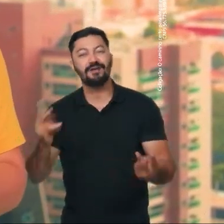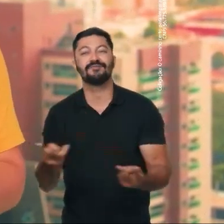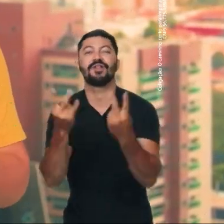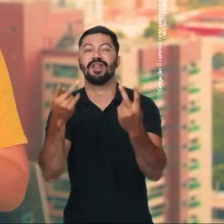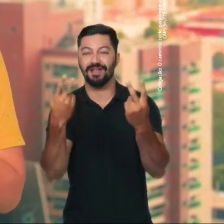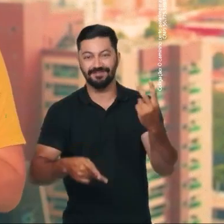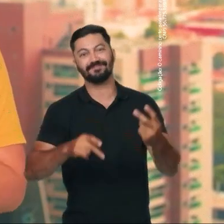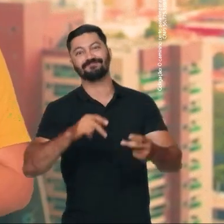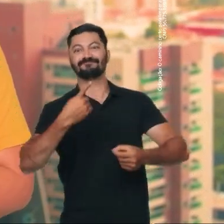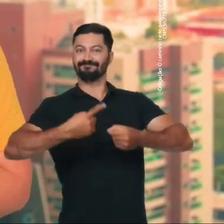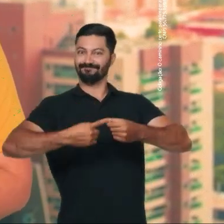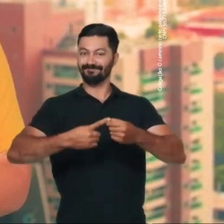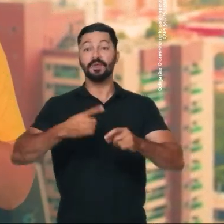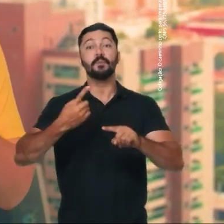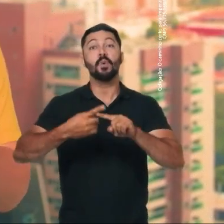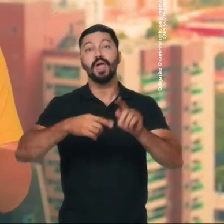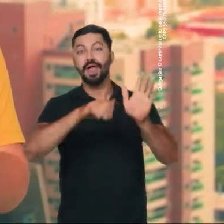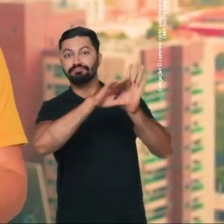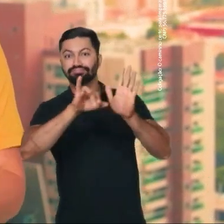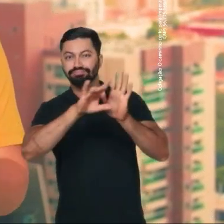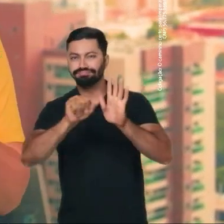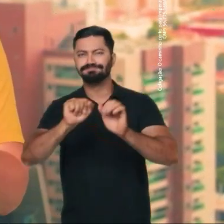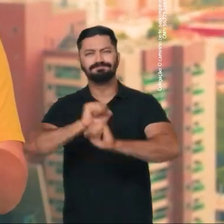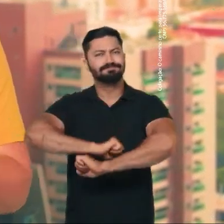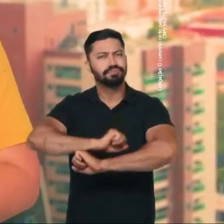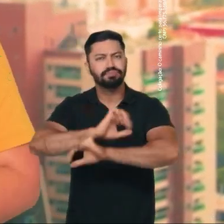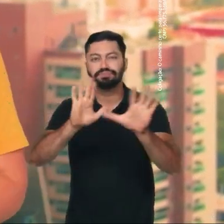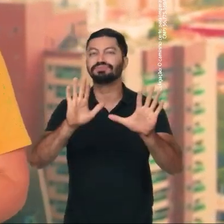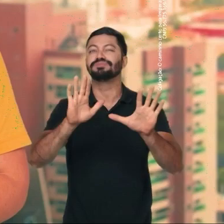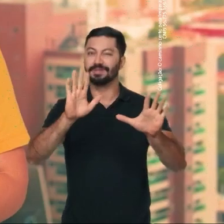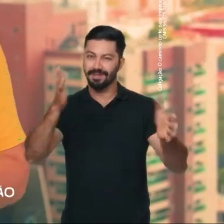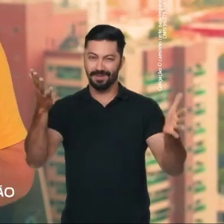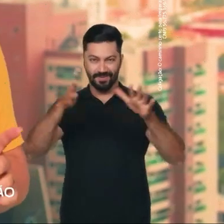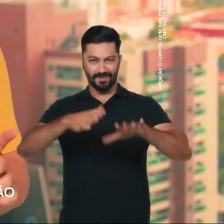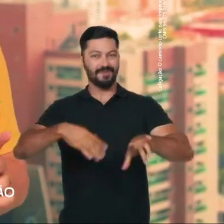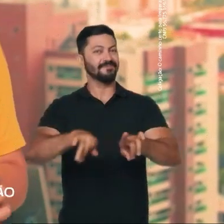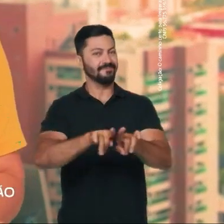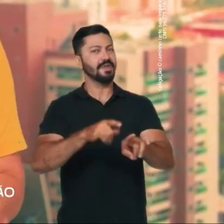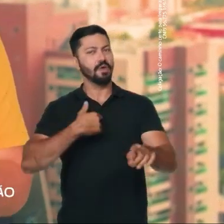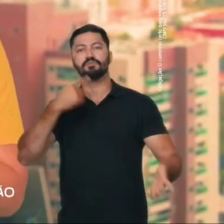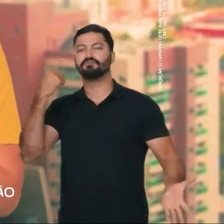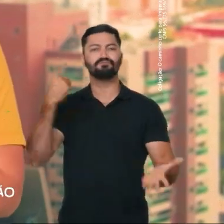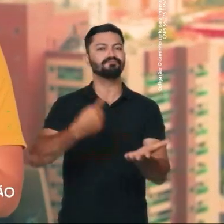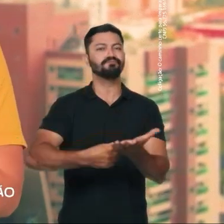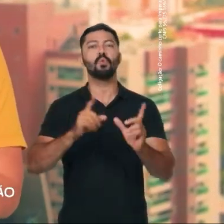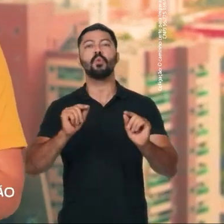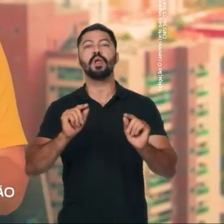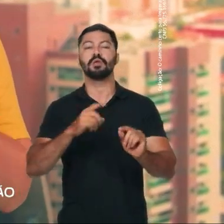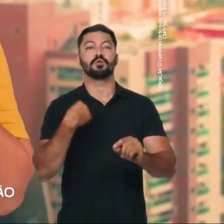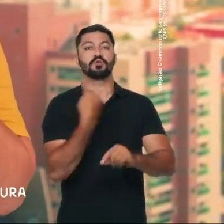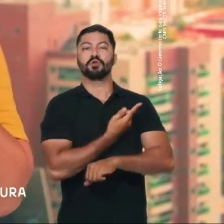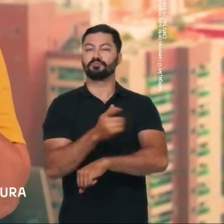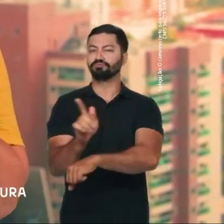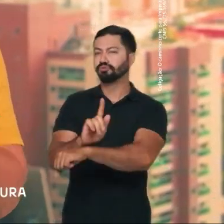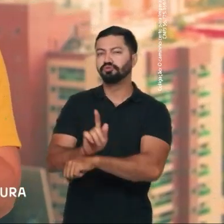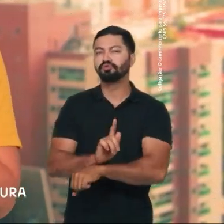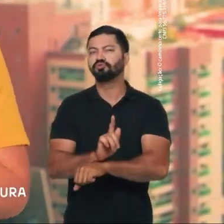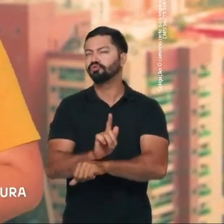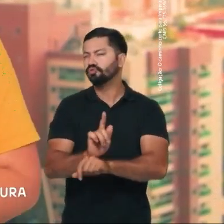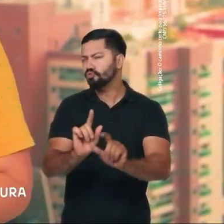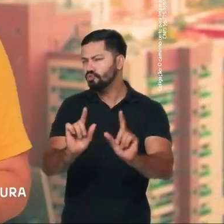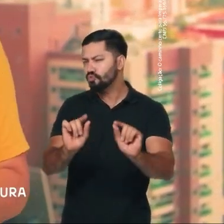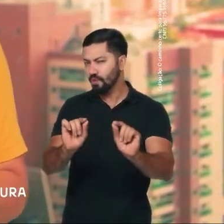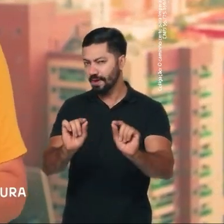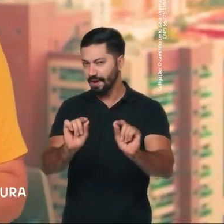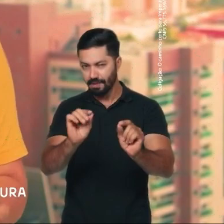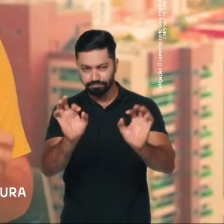cidade, com editais culturais transparentes e inclusivos. Faça o compromisso de, na nossa gestão, estabelecer planos